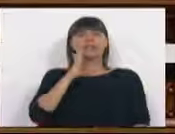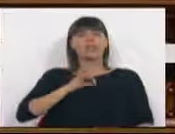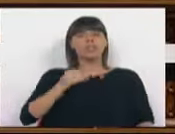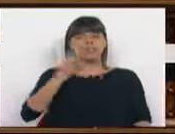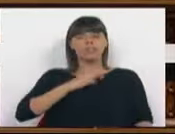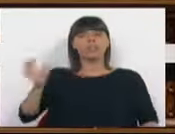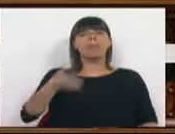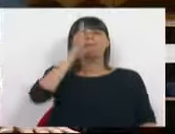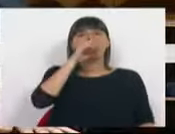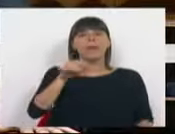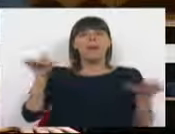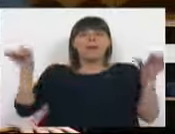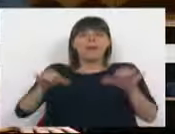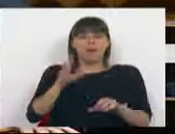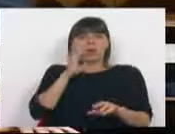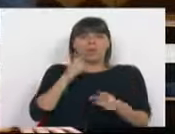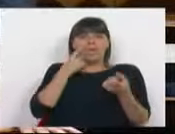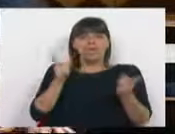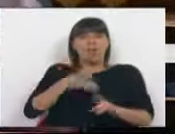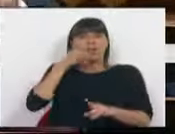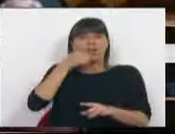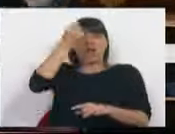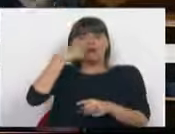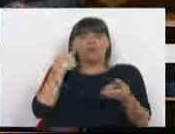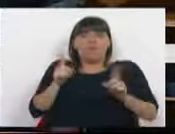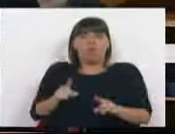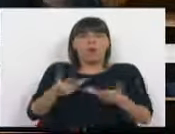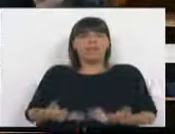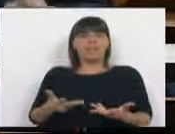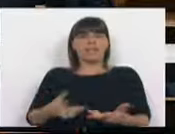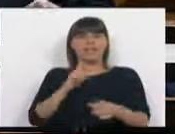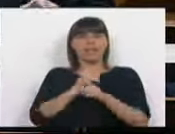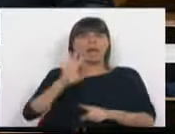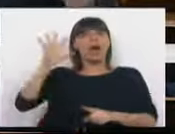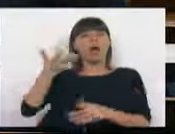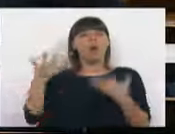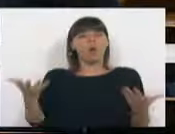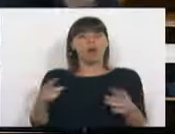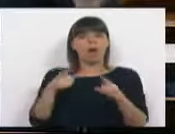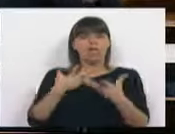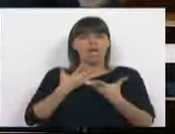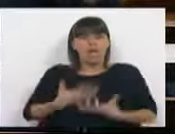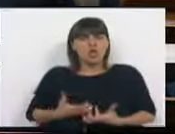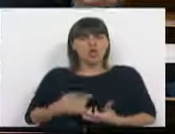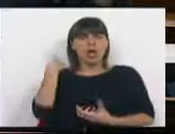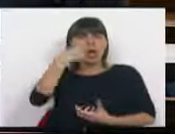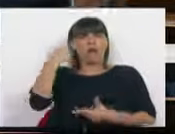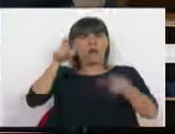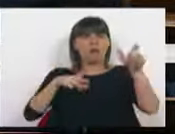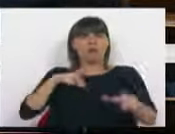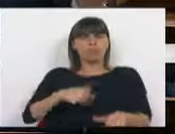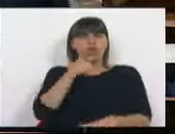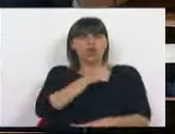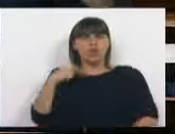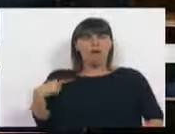Senhor Primeiro-Ministro, pior do que tentar reescrever a história é tentar reescrever o presente enquanto ele acontece, porque isso é insultar a cara dos portugueses que